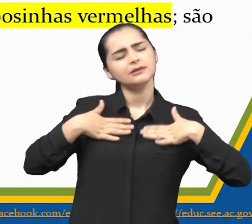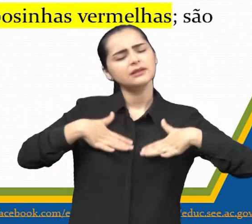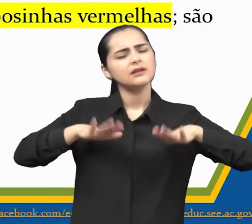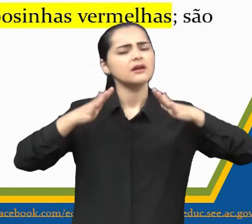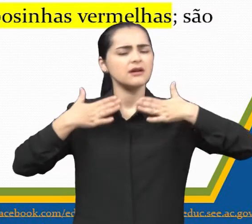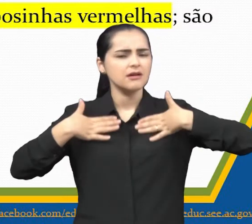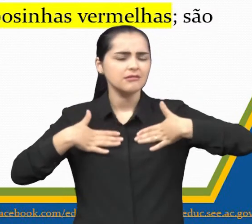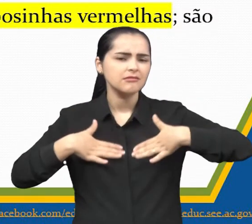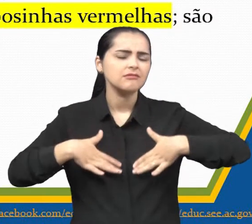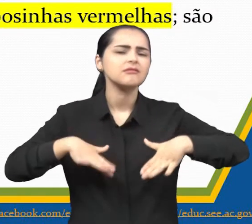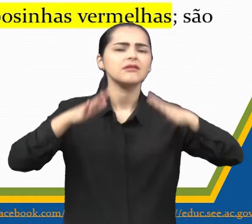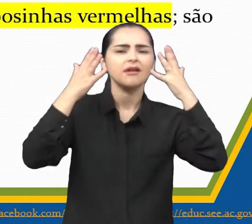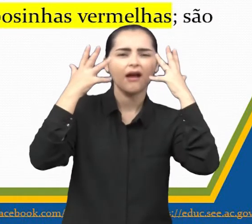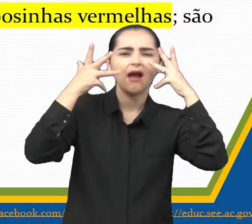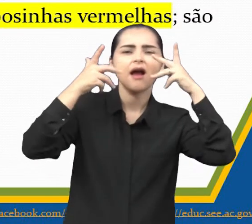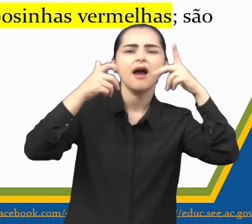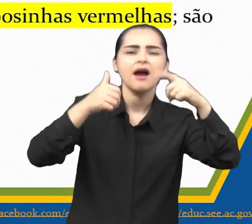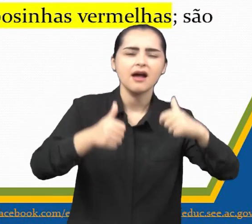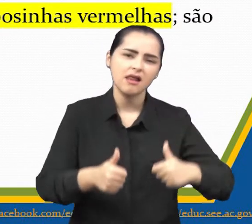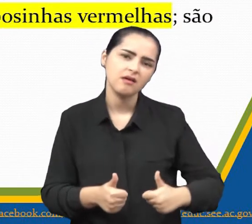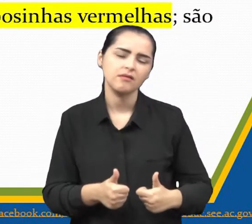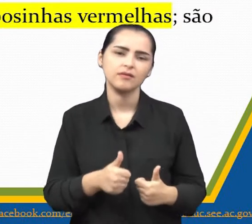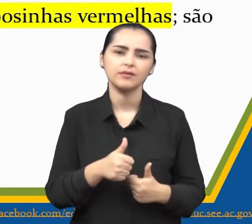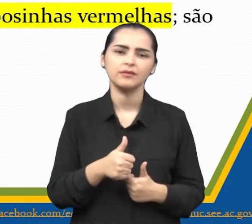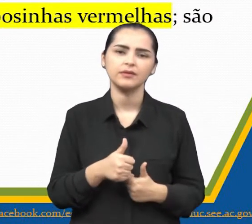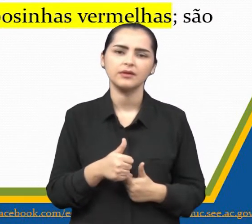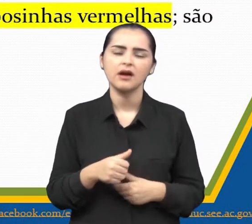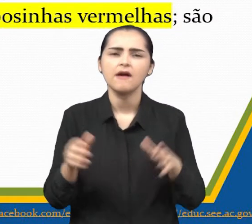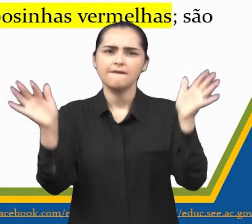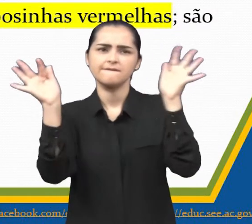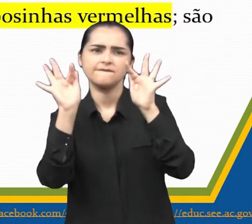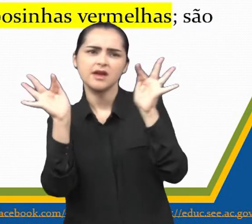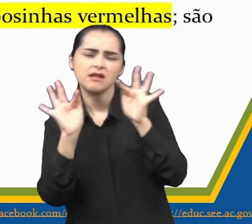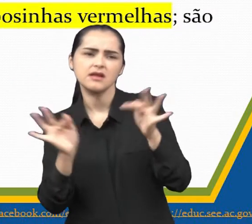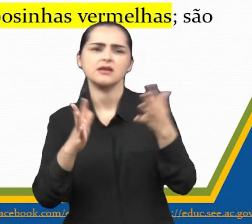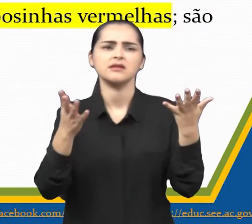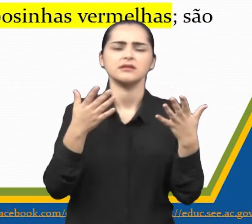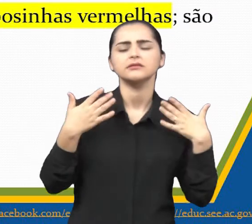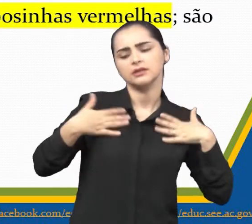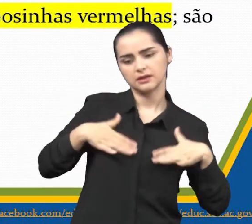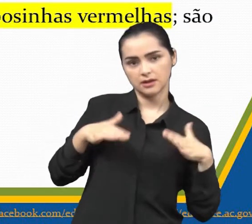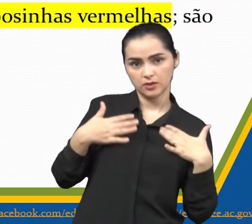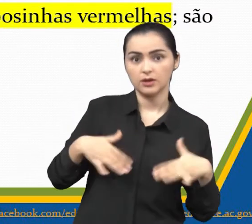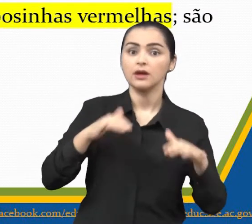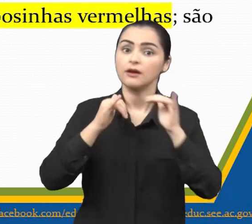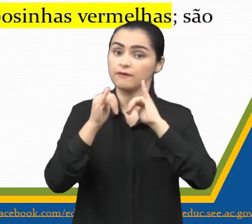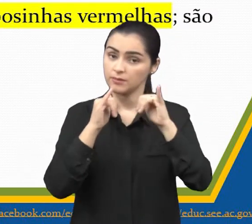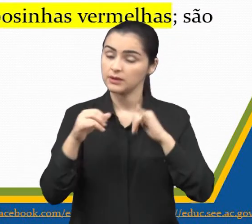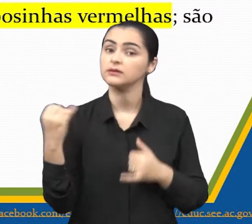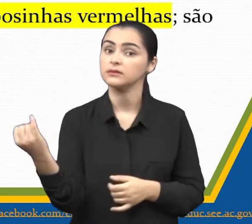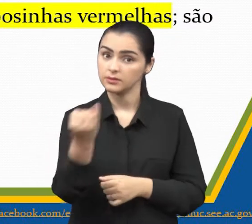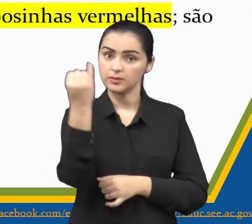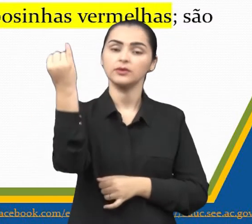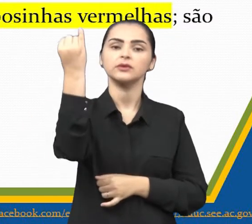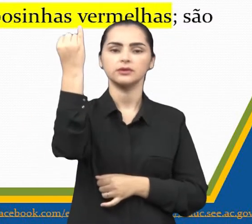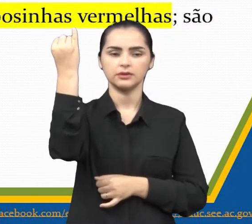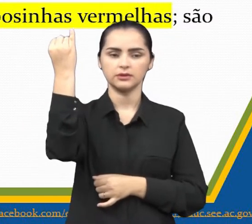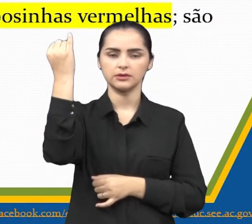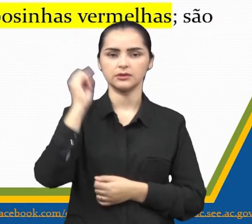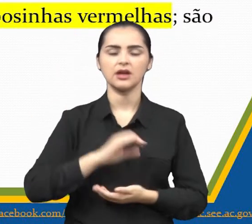Leô. Pode até perguntar, como é que a Leô estava? Estava feliz, tranquila? É uma informação importante, que às vezes